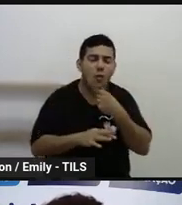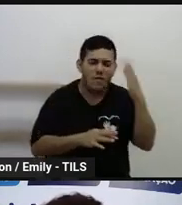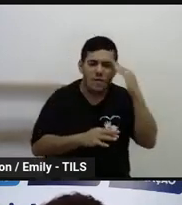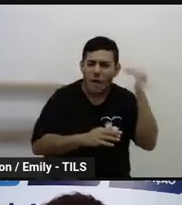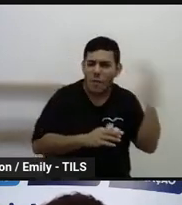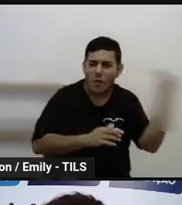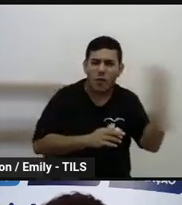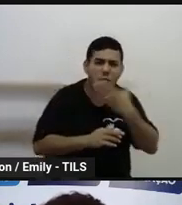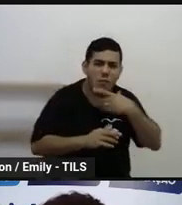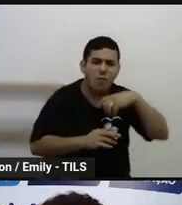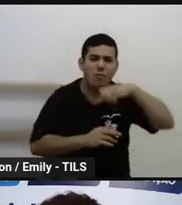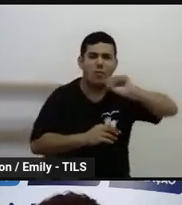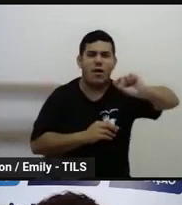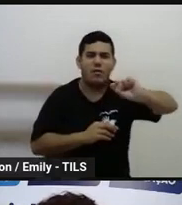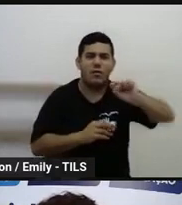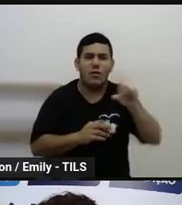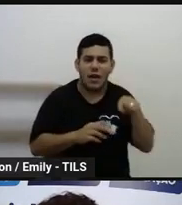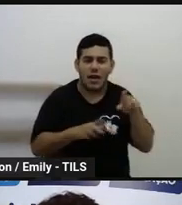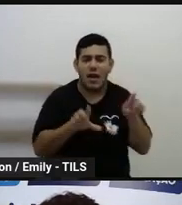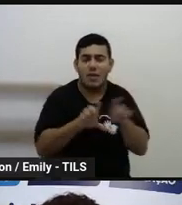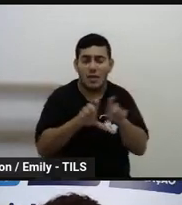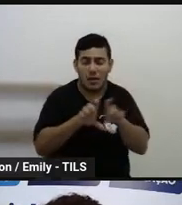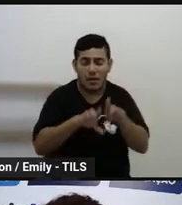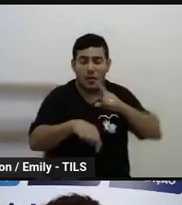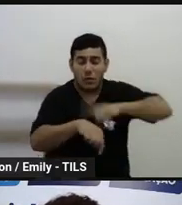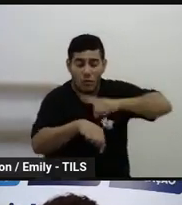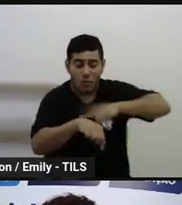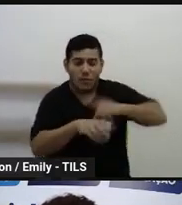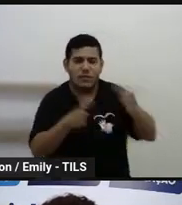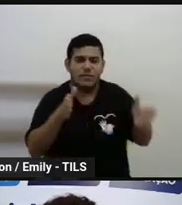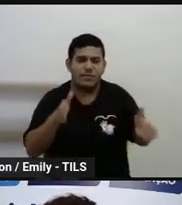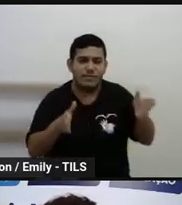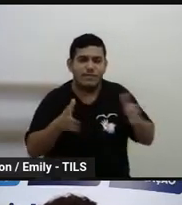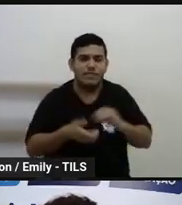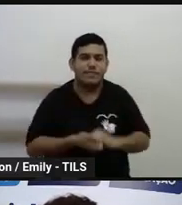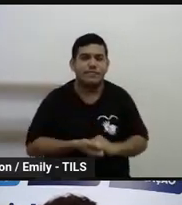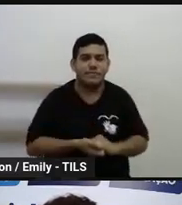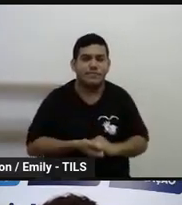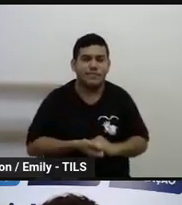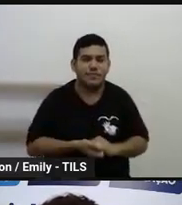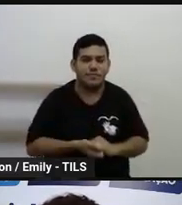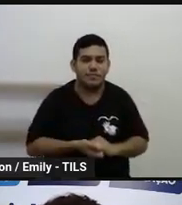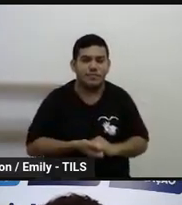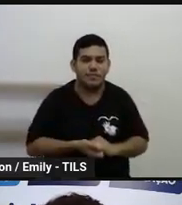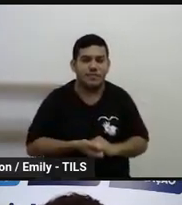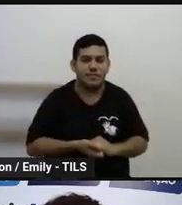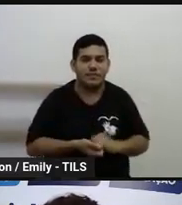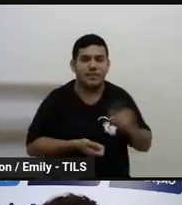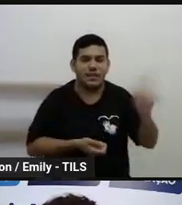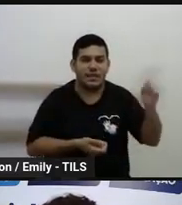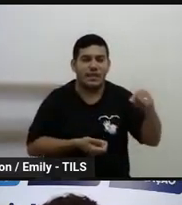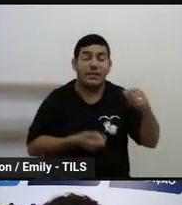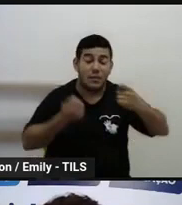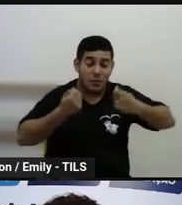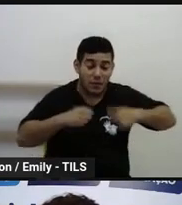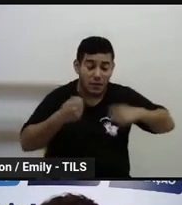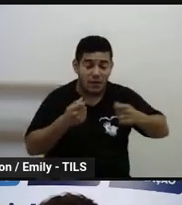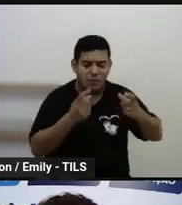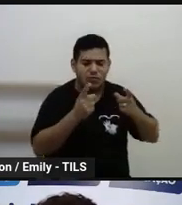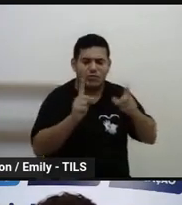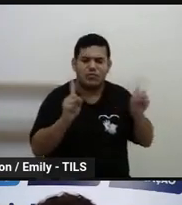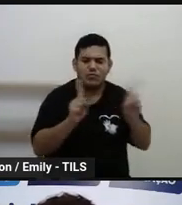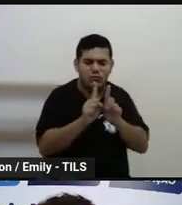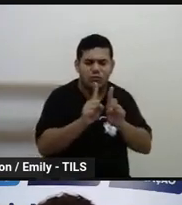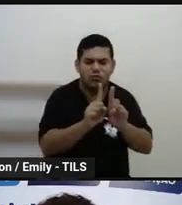porque eu acho que tem tudo a ver com o momento que nós estamos vivendo. Nós precisamos caminhar juntos e